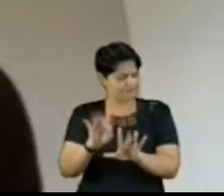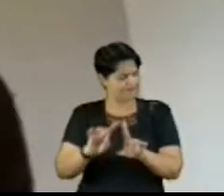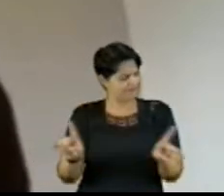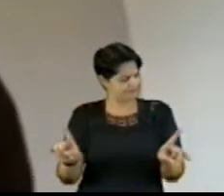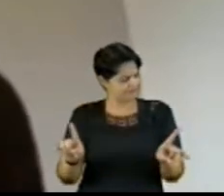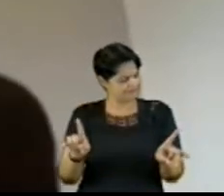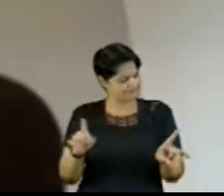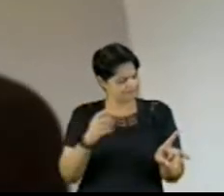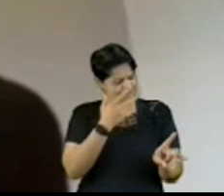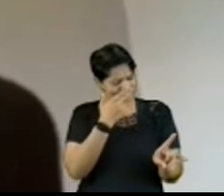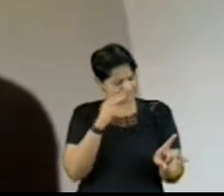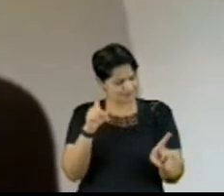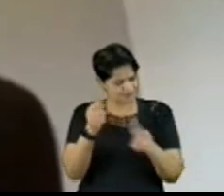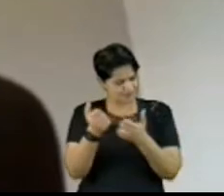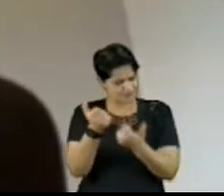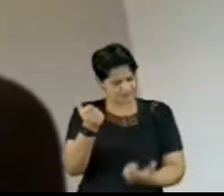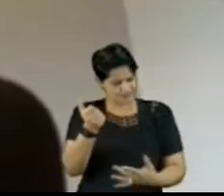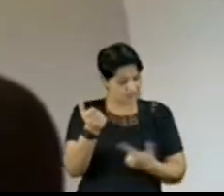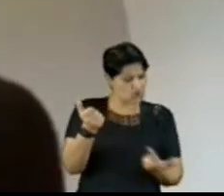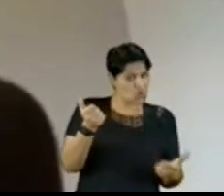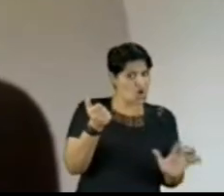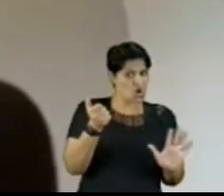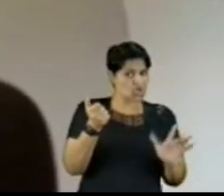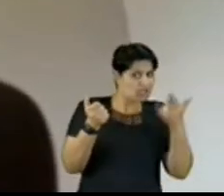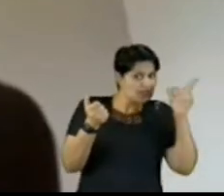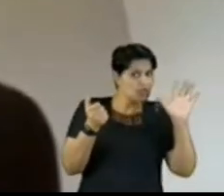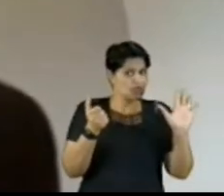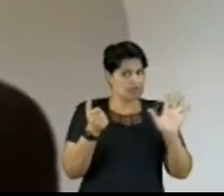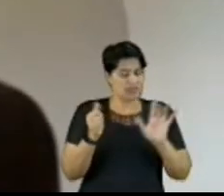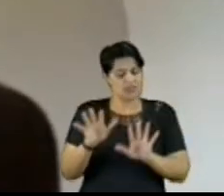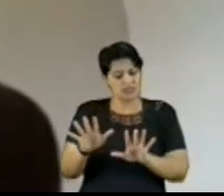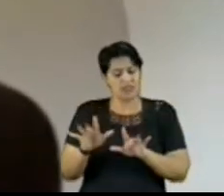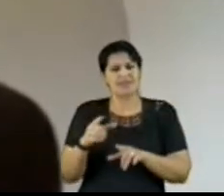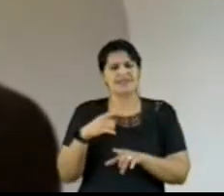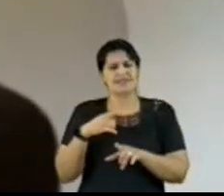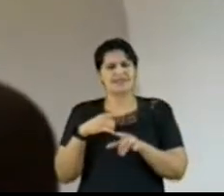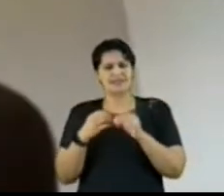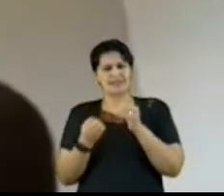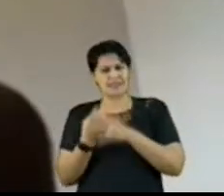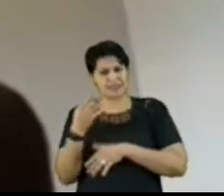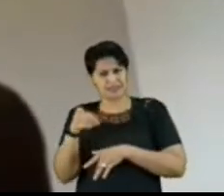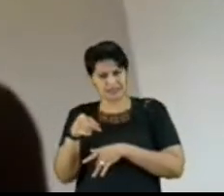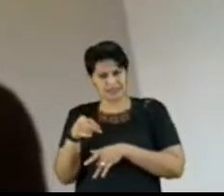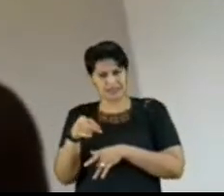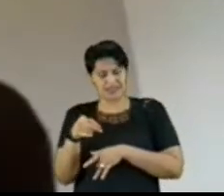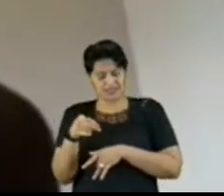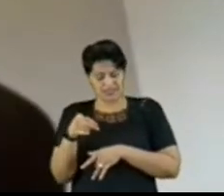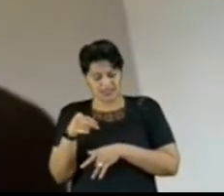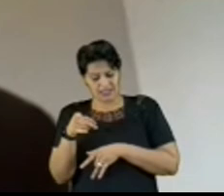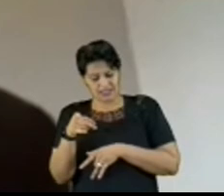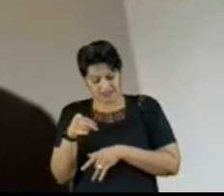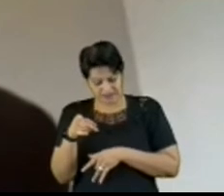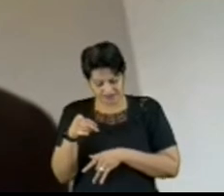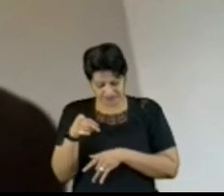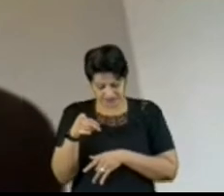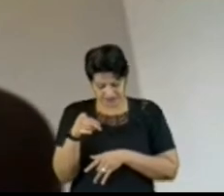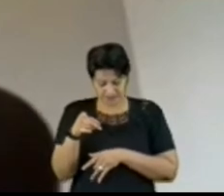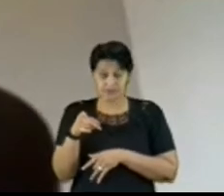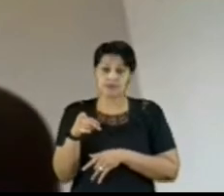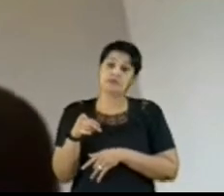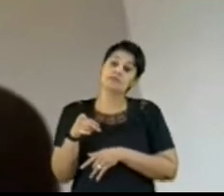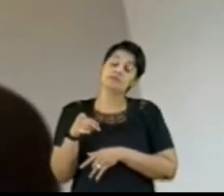considero ele subsidiário. Teremos oportunidade para isso. Então, eu queria dizer, senhora presidente, que, além